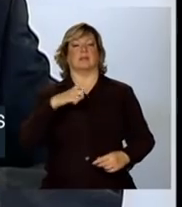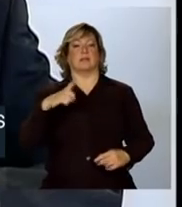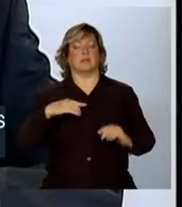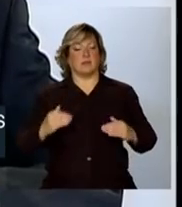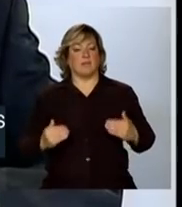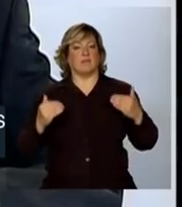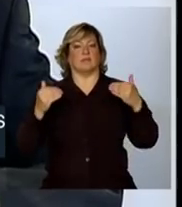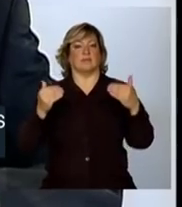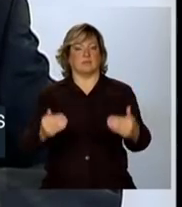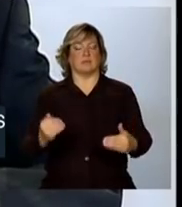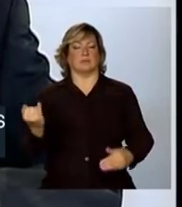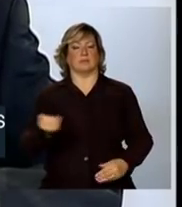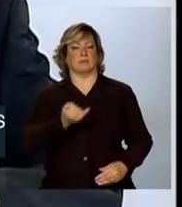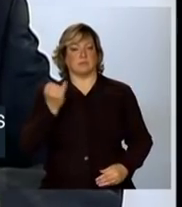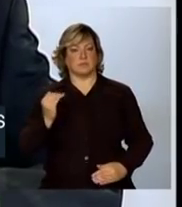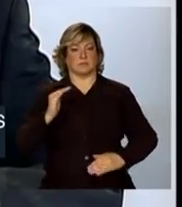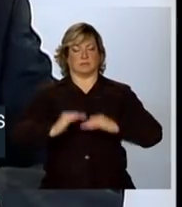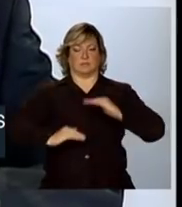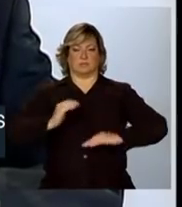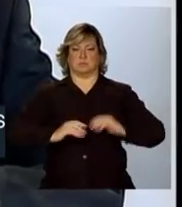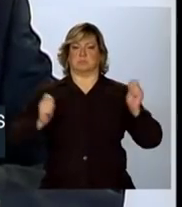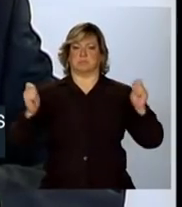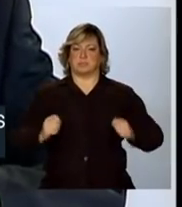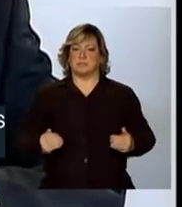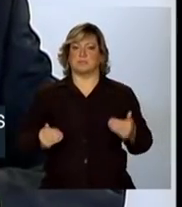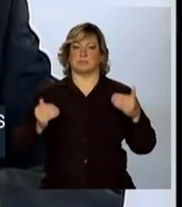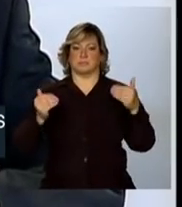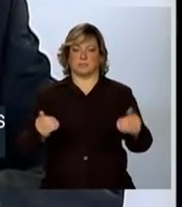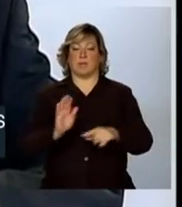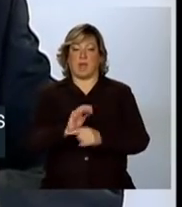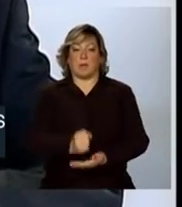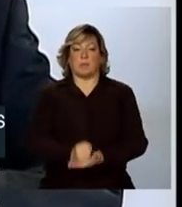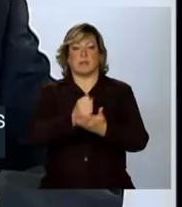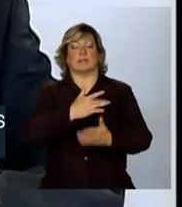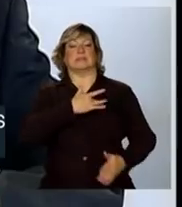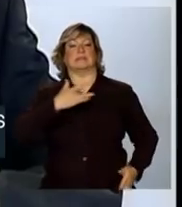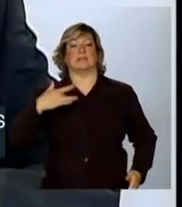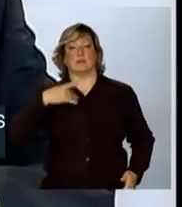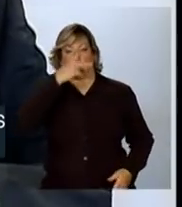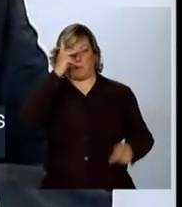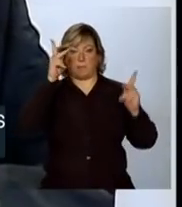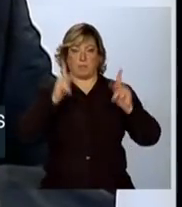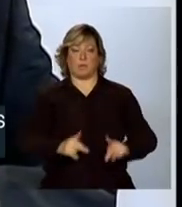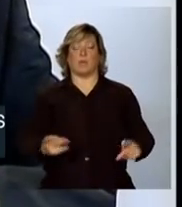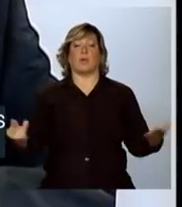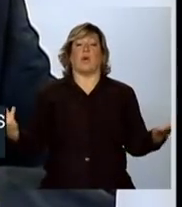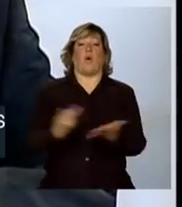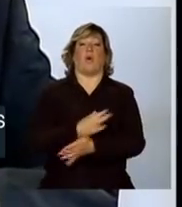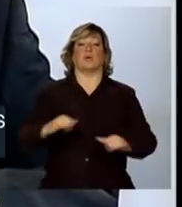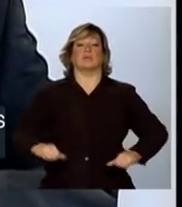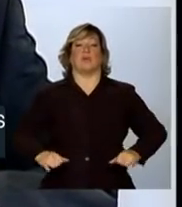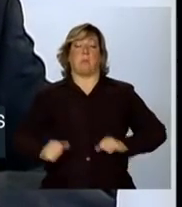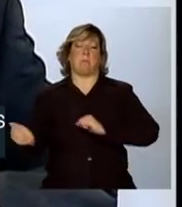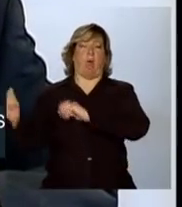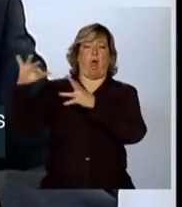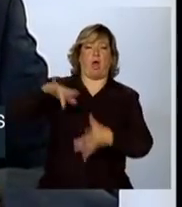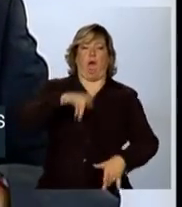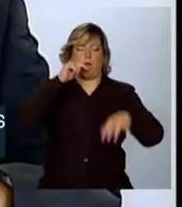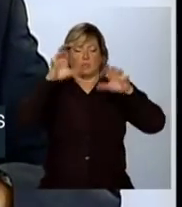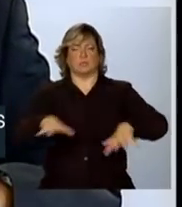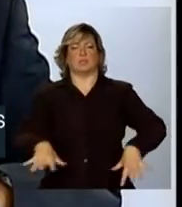fortalecimento de suas capacidades a proteger a saúde da população afetada por desastres,